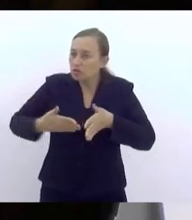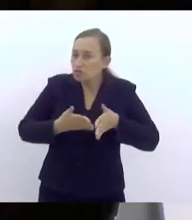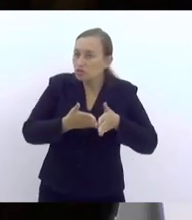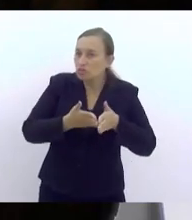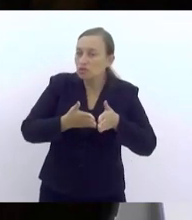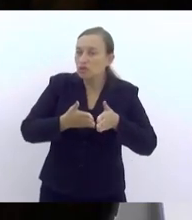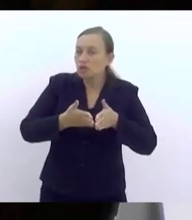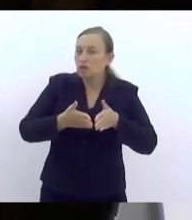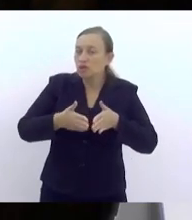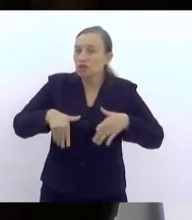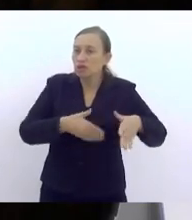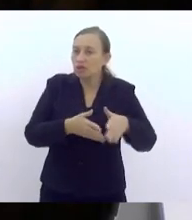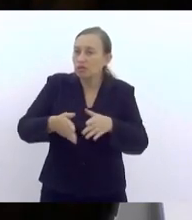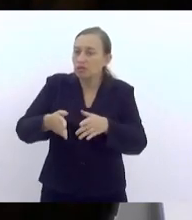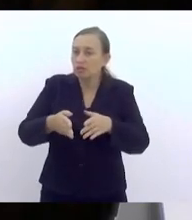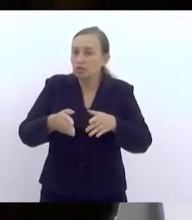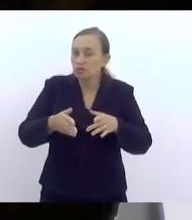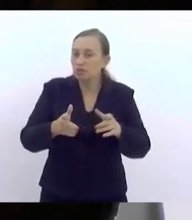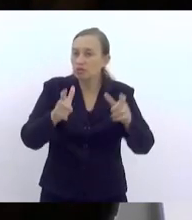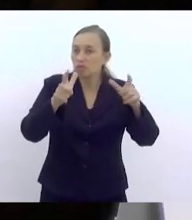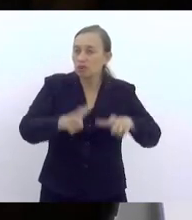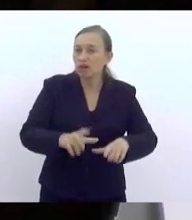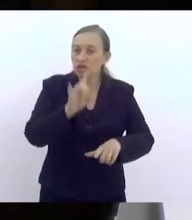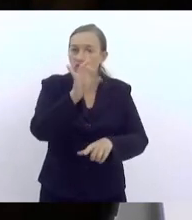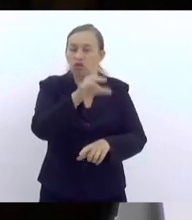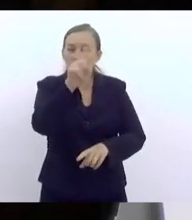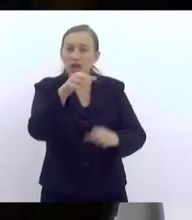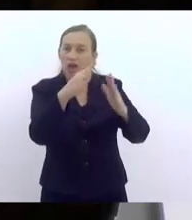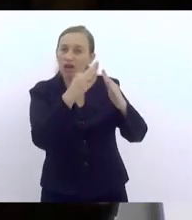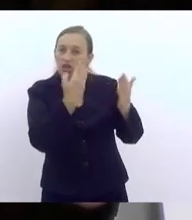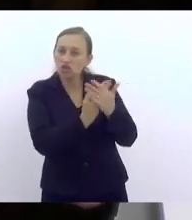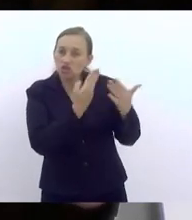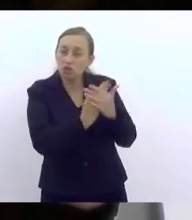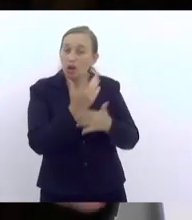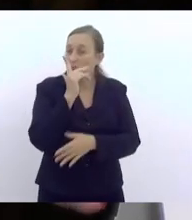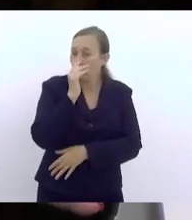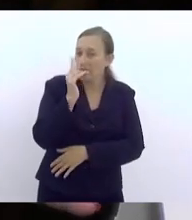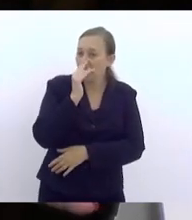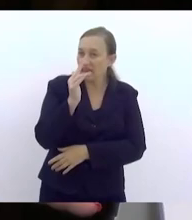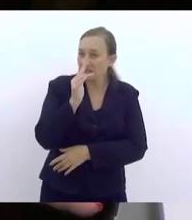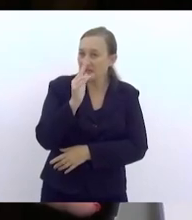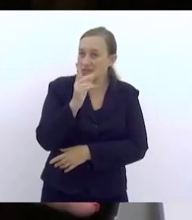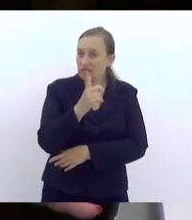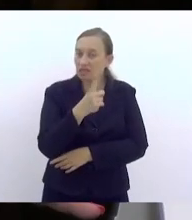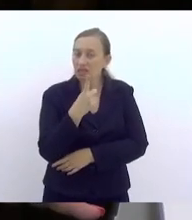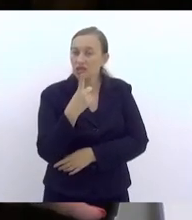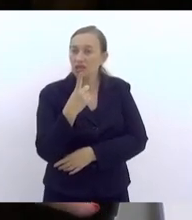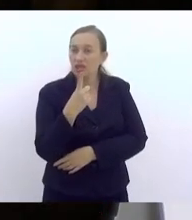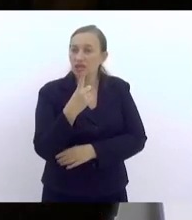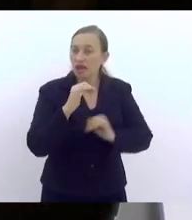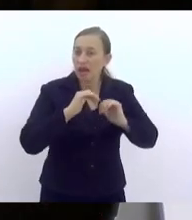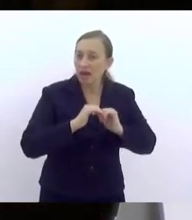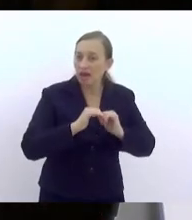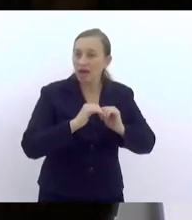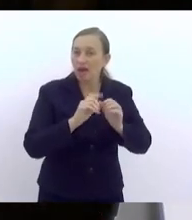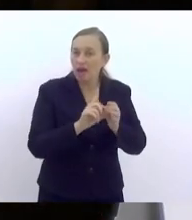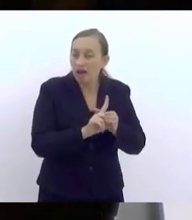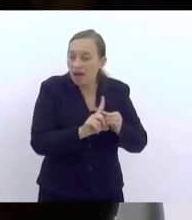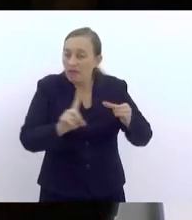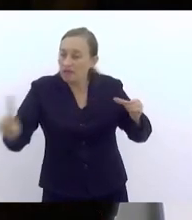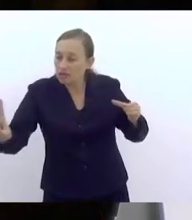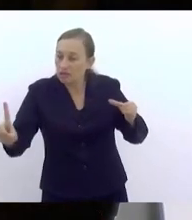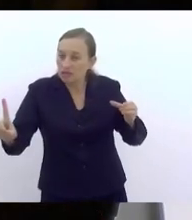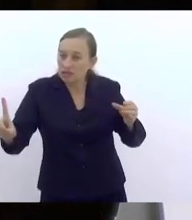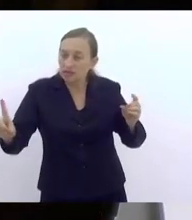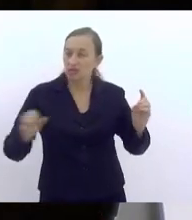que é a escola, que aparentemente parece ser isolada da sociedade e posto avançado do